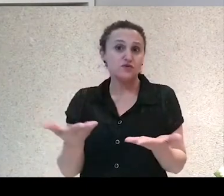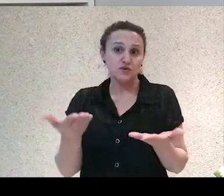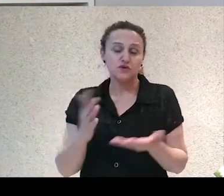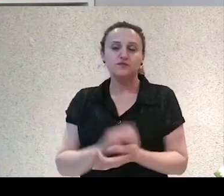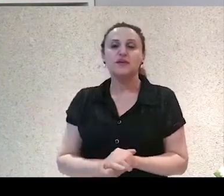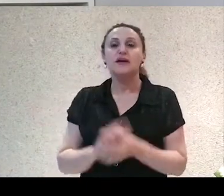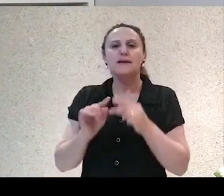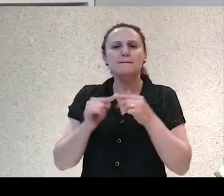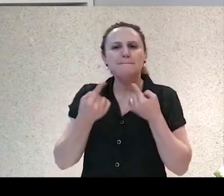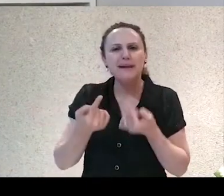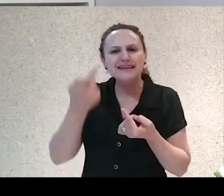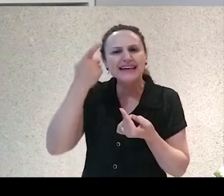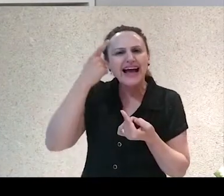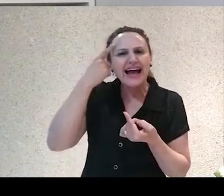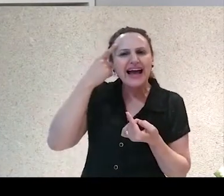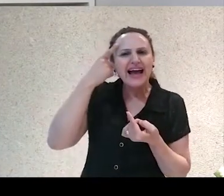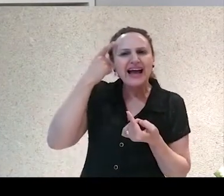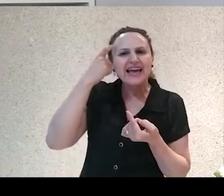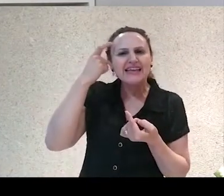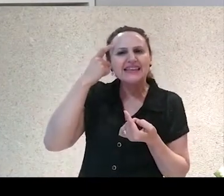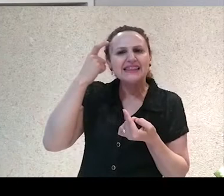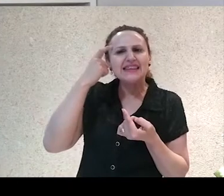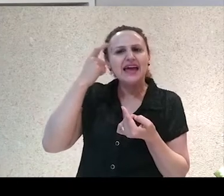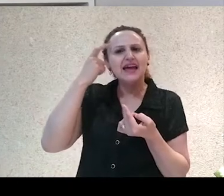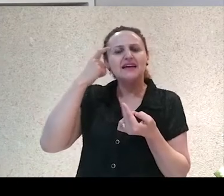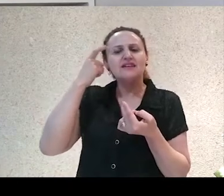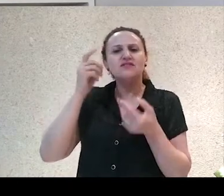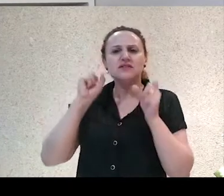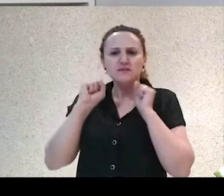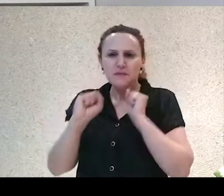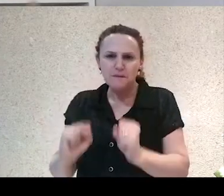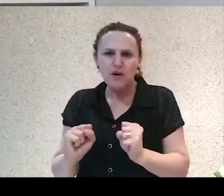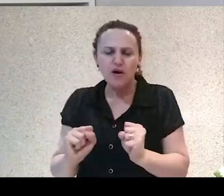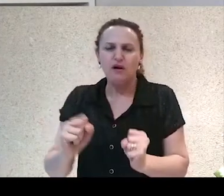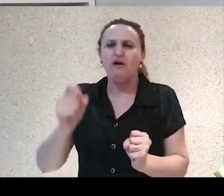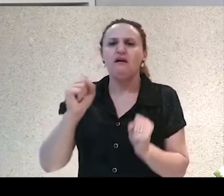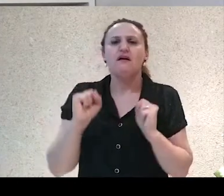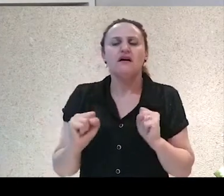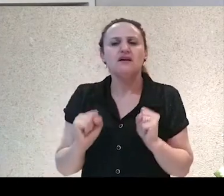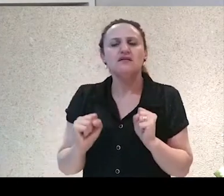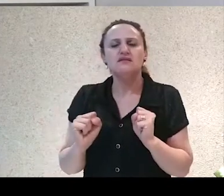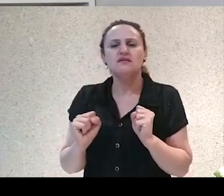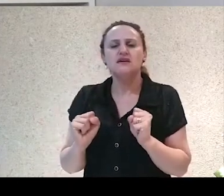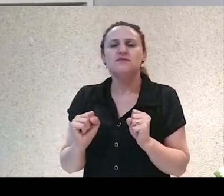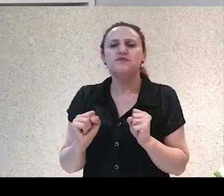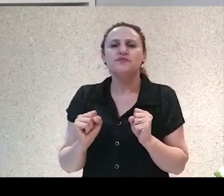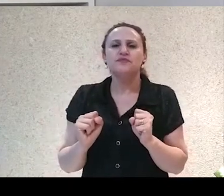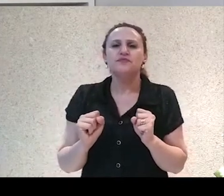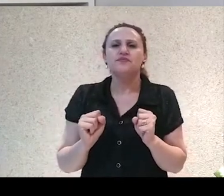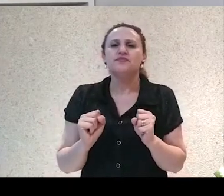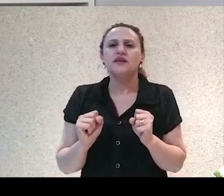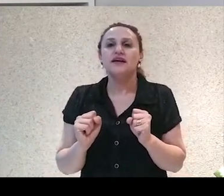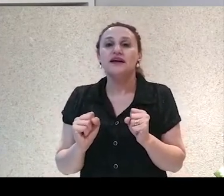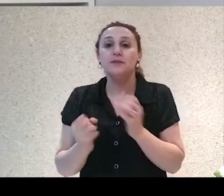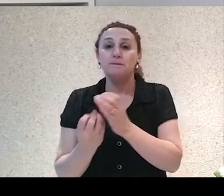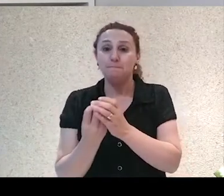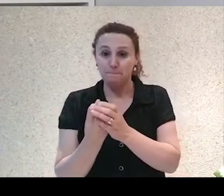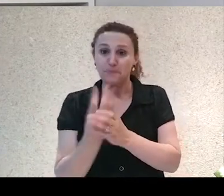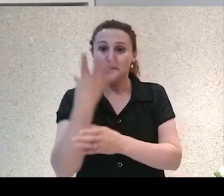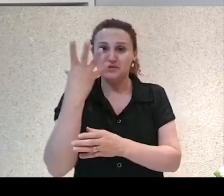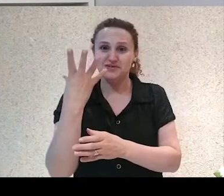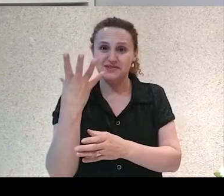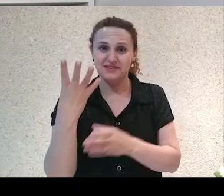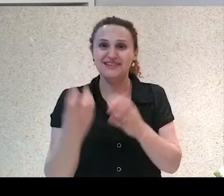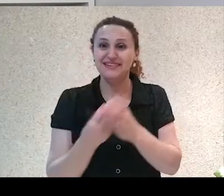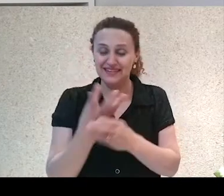ideia de que você pode produzir comida, que você não depende de ficar coletando, caçando, faz com que o homem